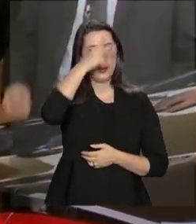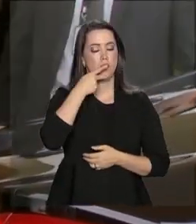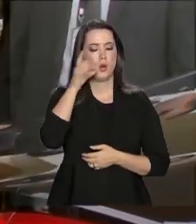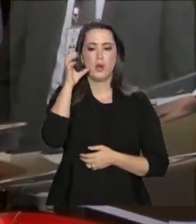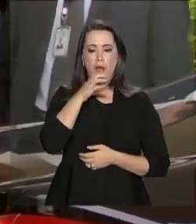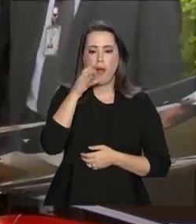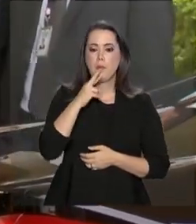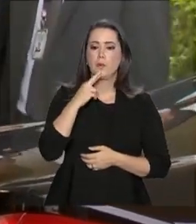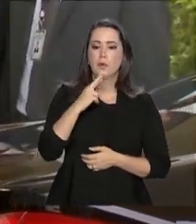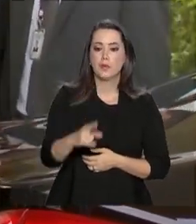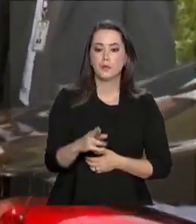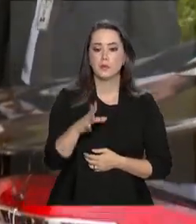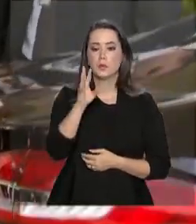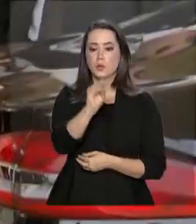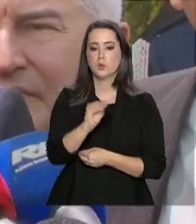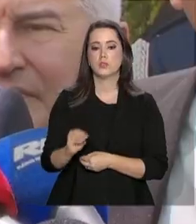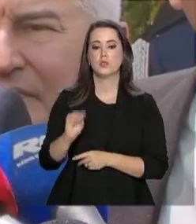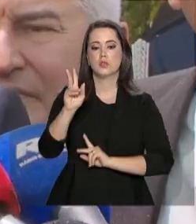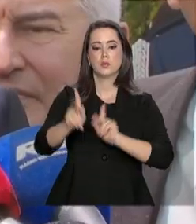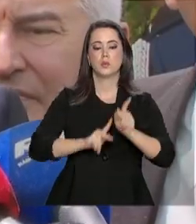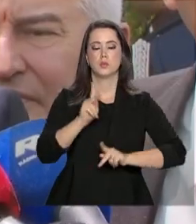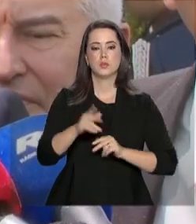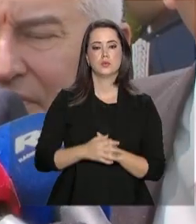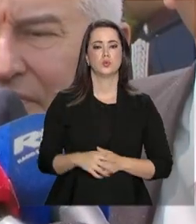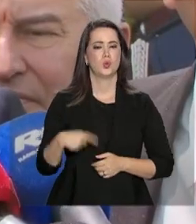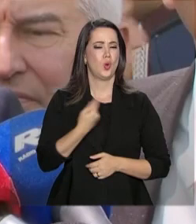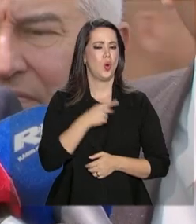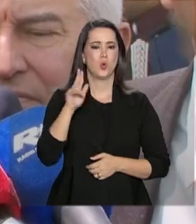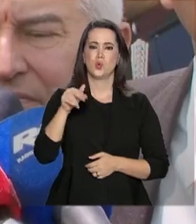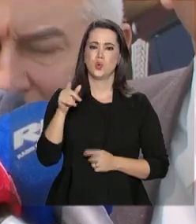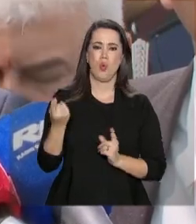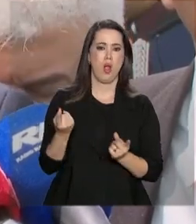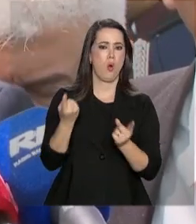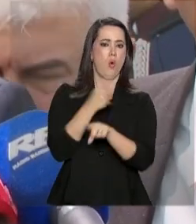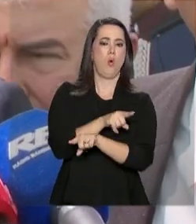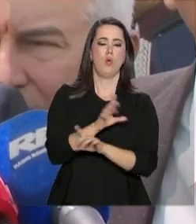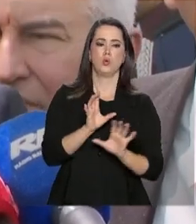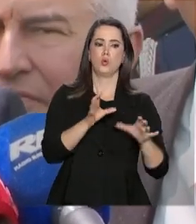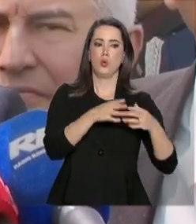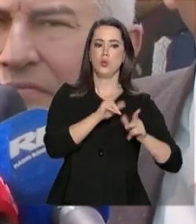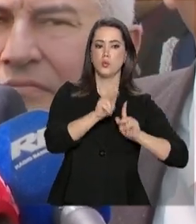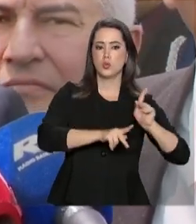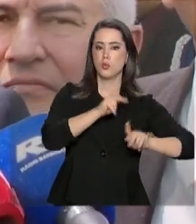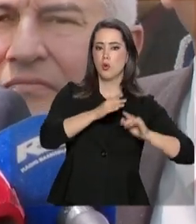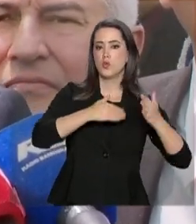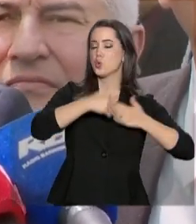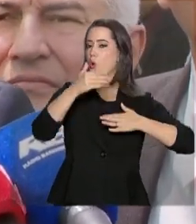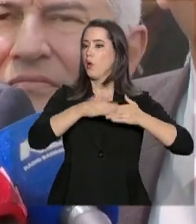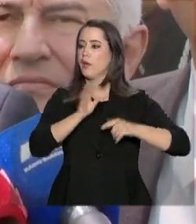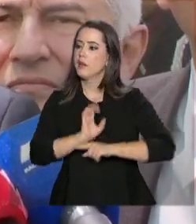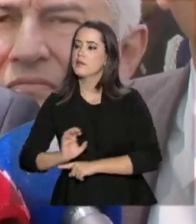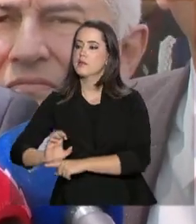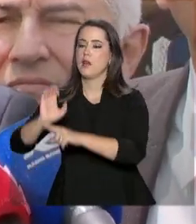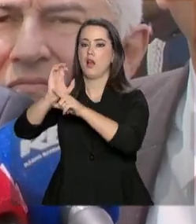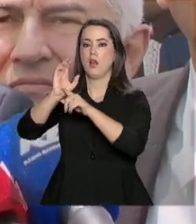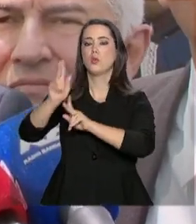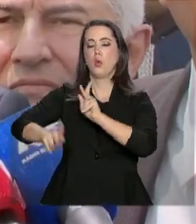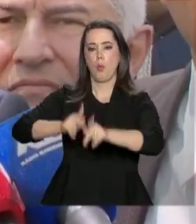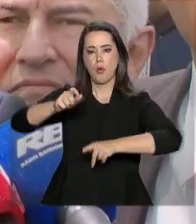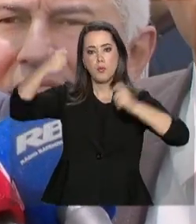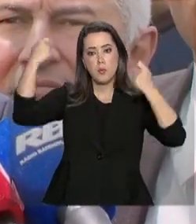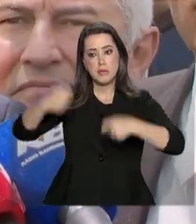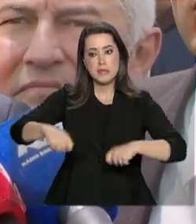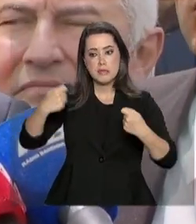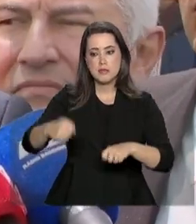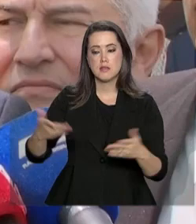rápida e que atende a população. Nós jamais faremos oposição ao povo de qualquer estado. E o povo do Ceará precisa